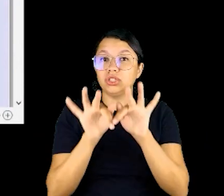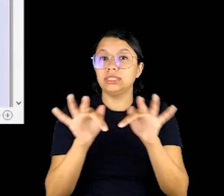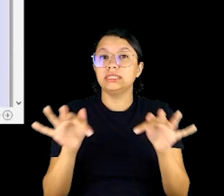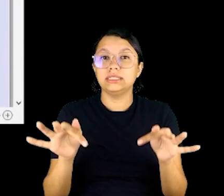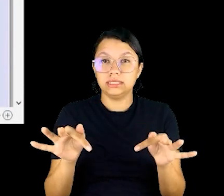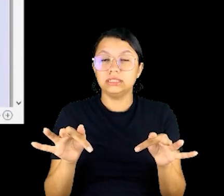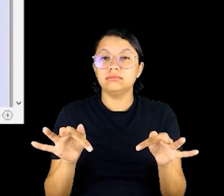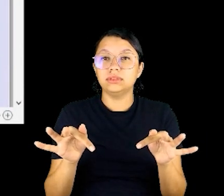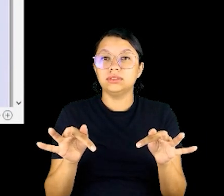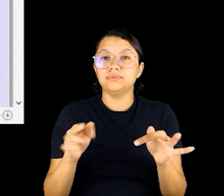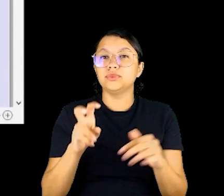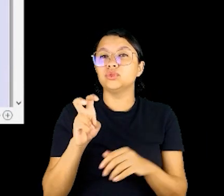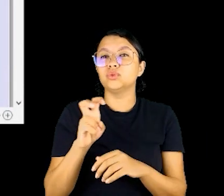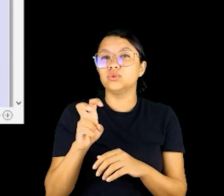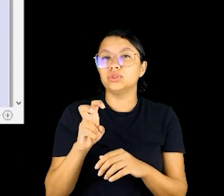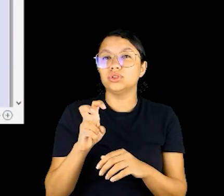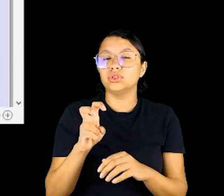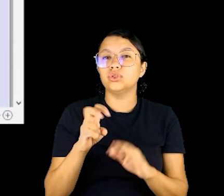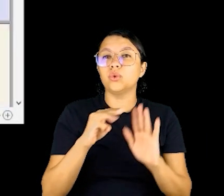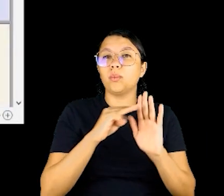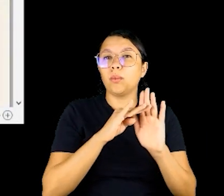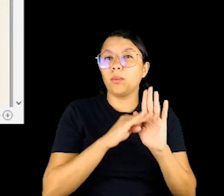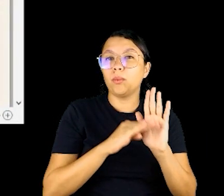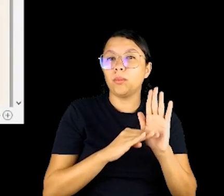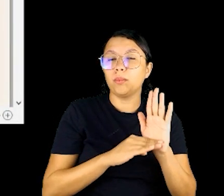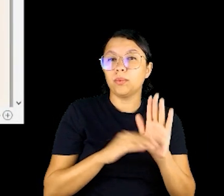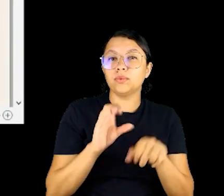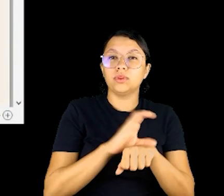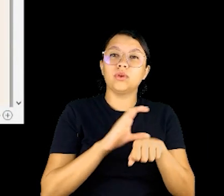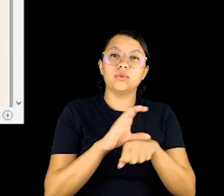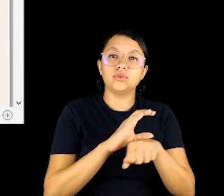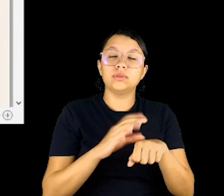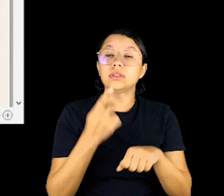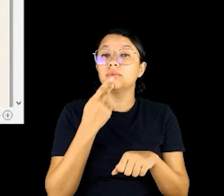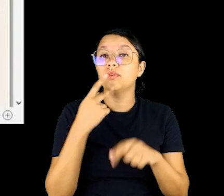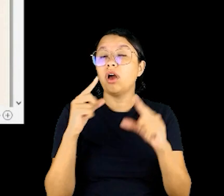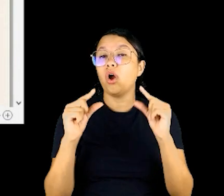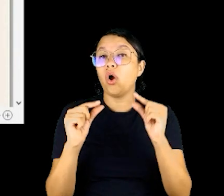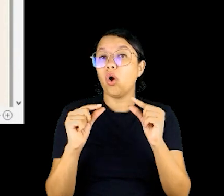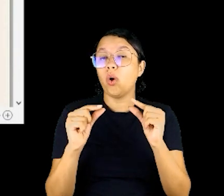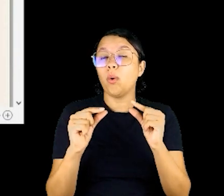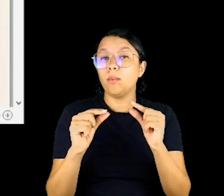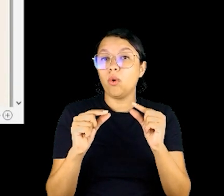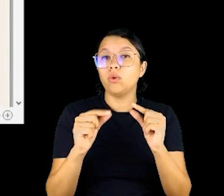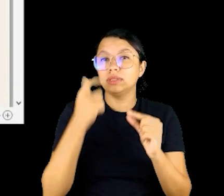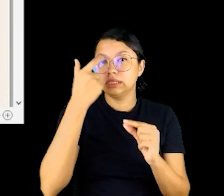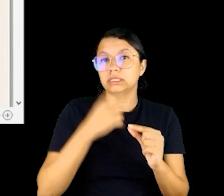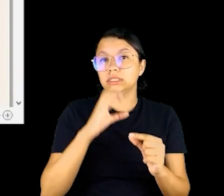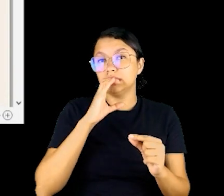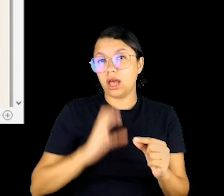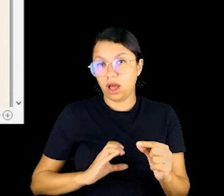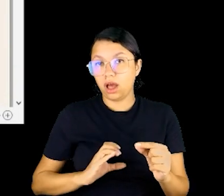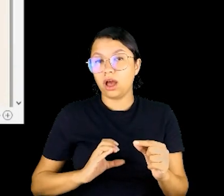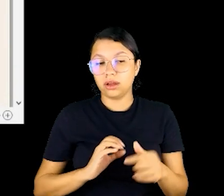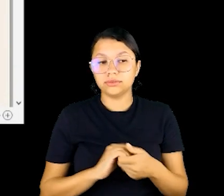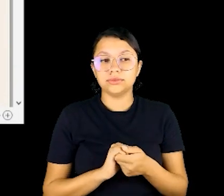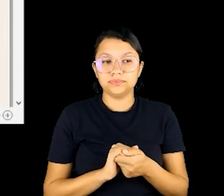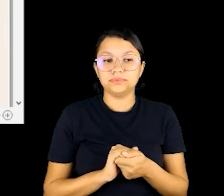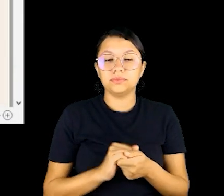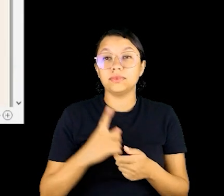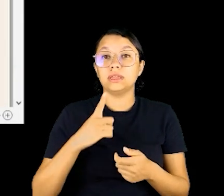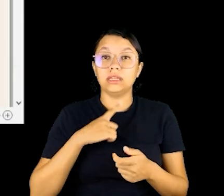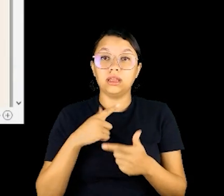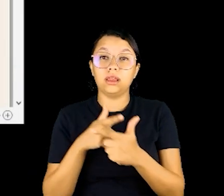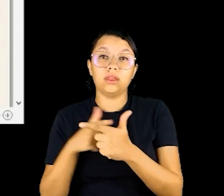ali dos cinco fundamentos da Constituição, fala um pouco sobre cidadania, nesse sentido que eu estava falando, né?